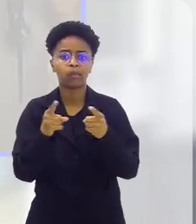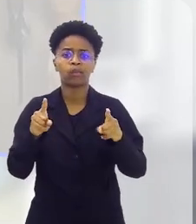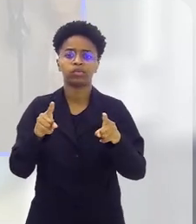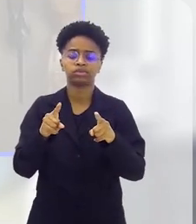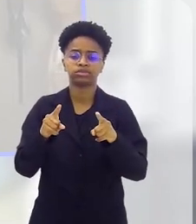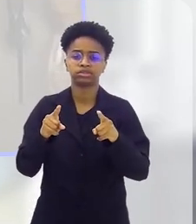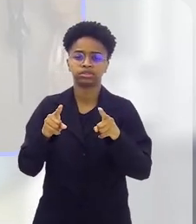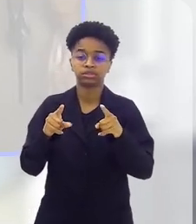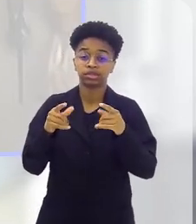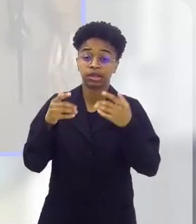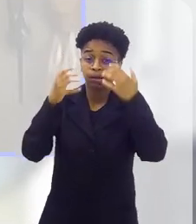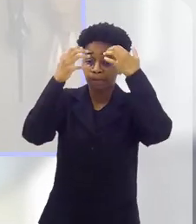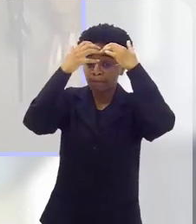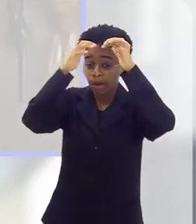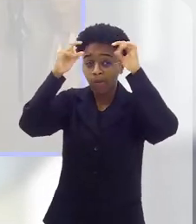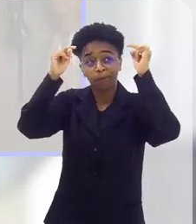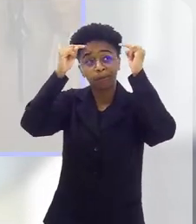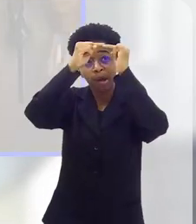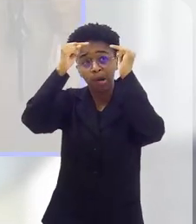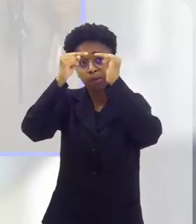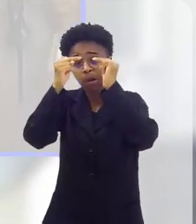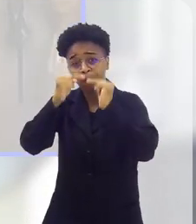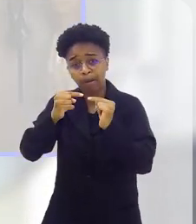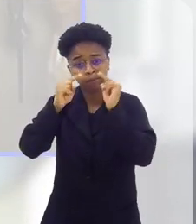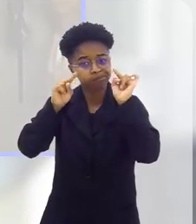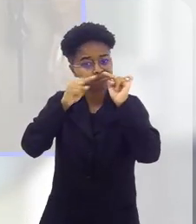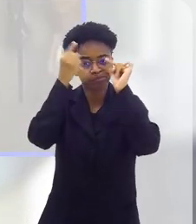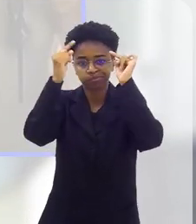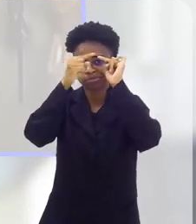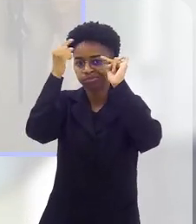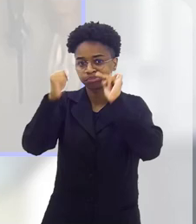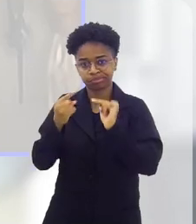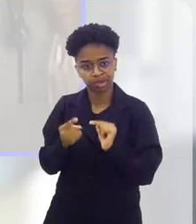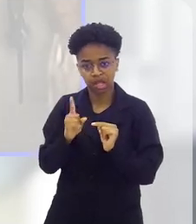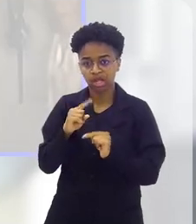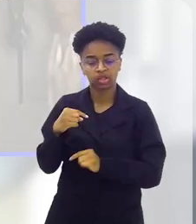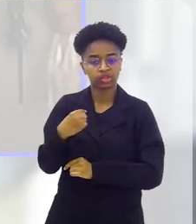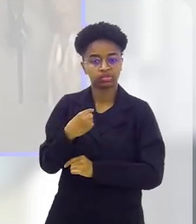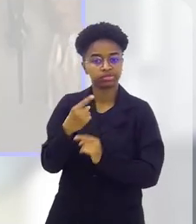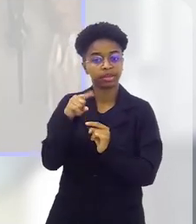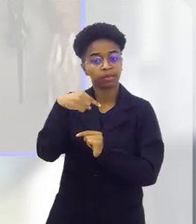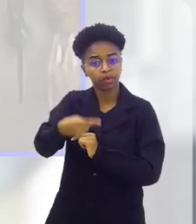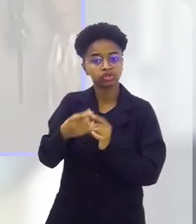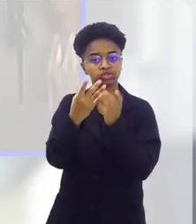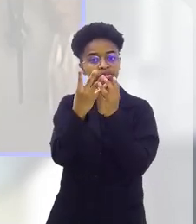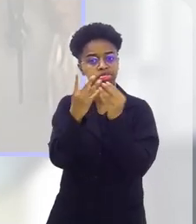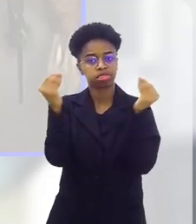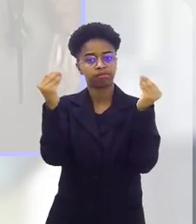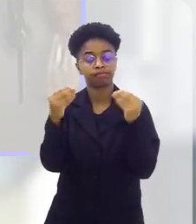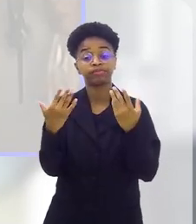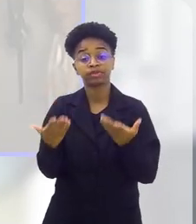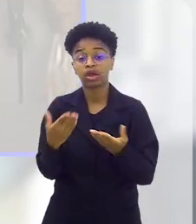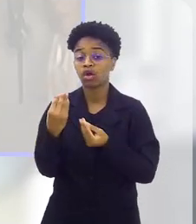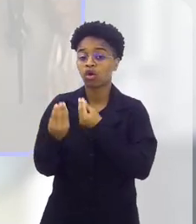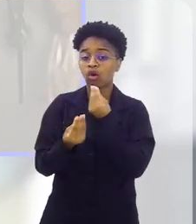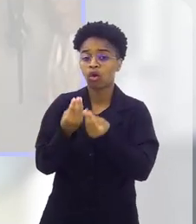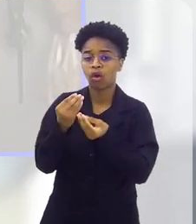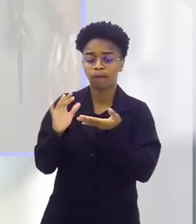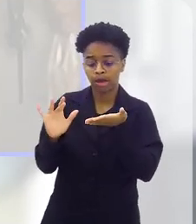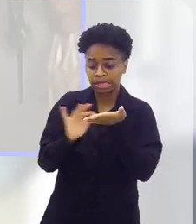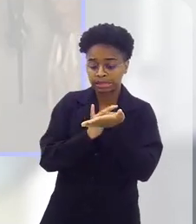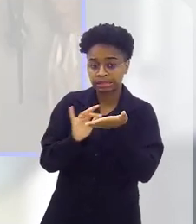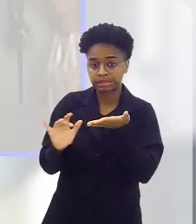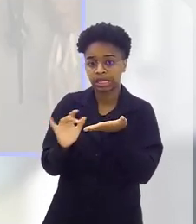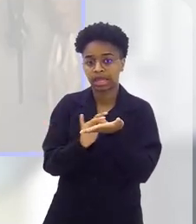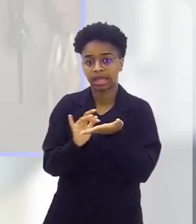música, os neurônios e os circuitos que não vão se fortalecer, eles vão desaparecer. Então, como que a